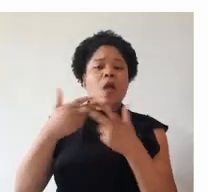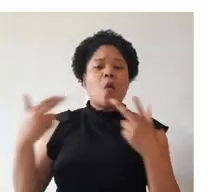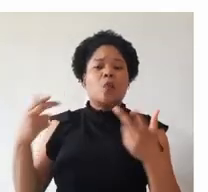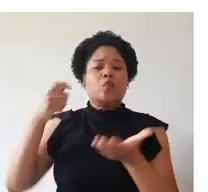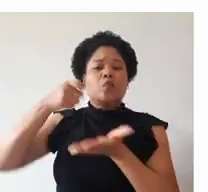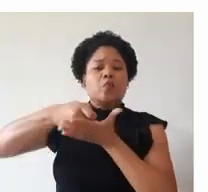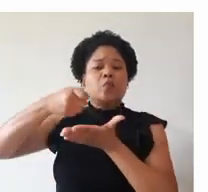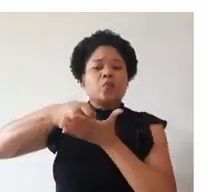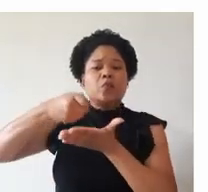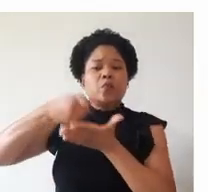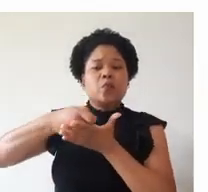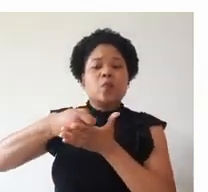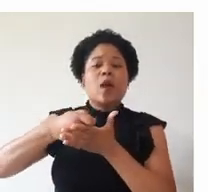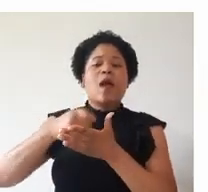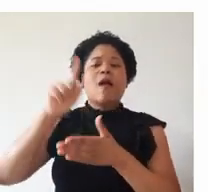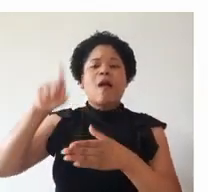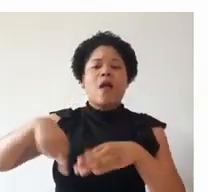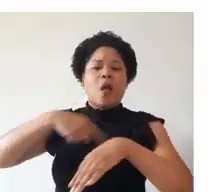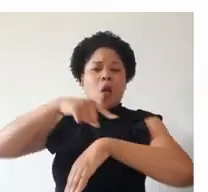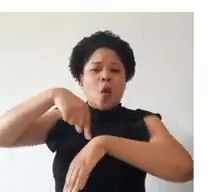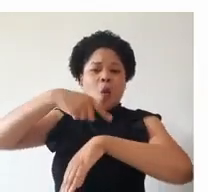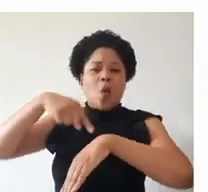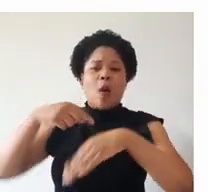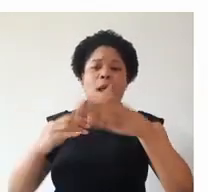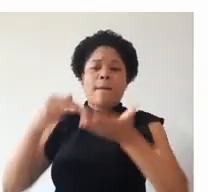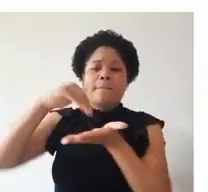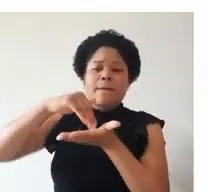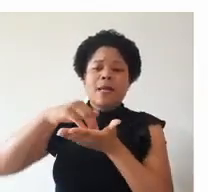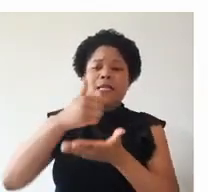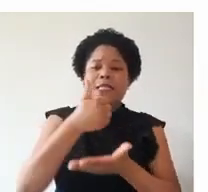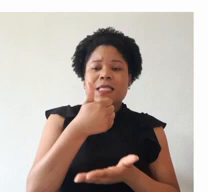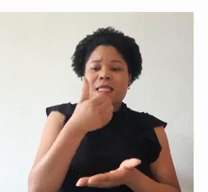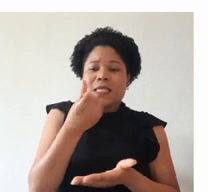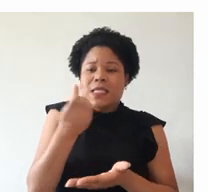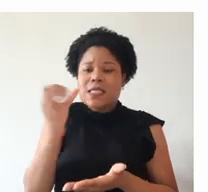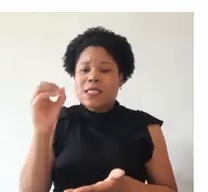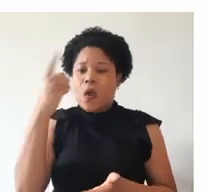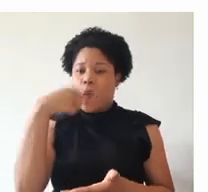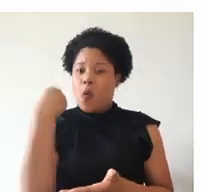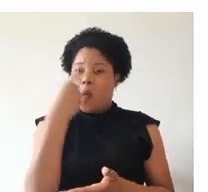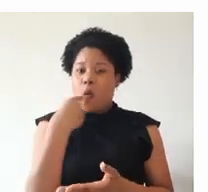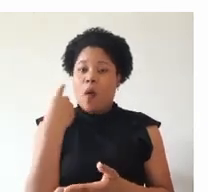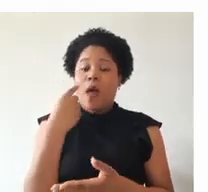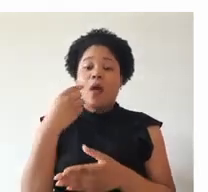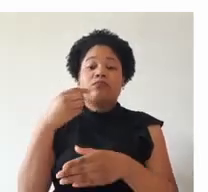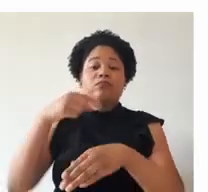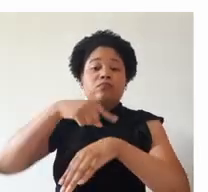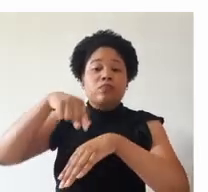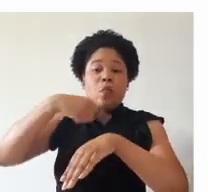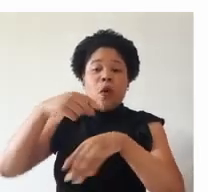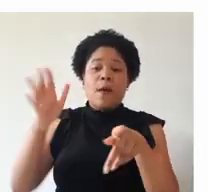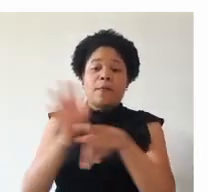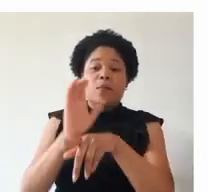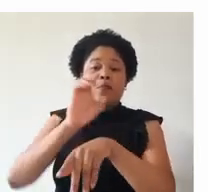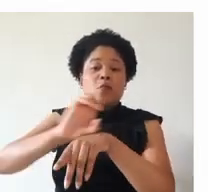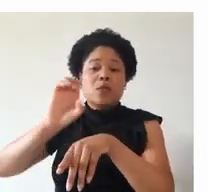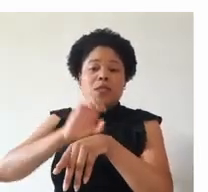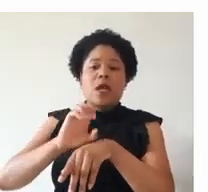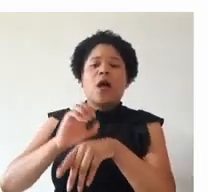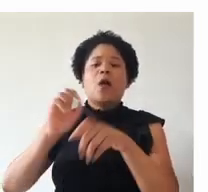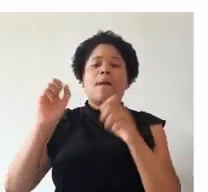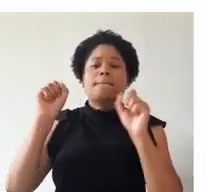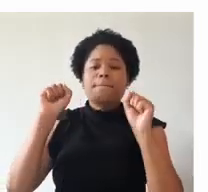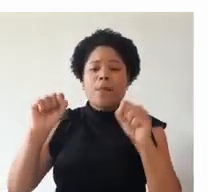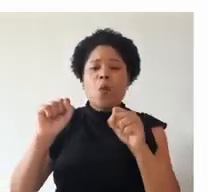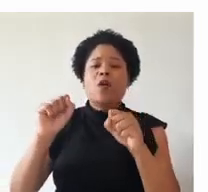curricular obrigatória, com carga horária mínima de 160 horas. A carga horária do estágio poderá ser